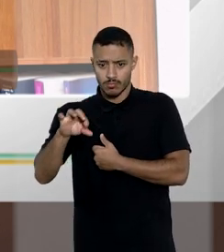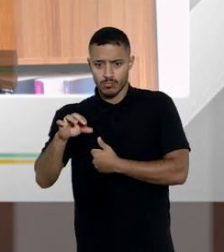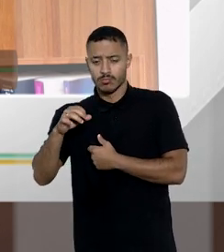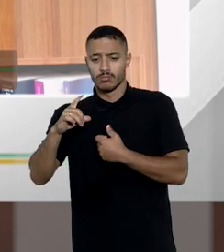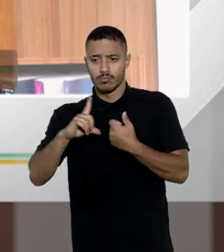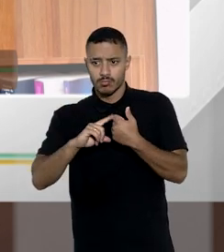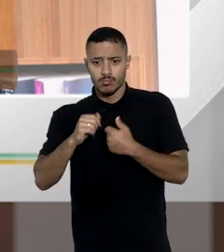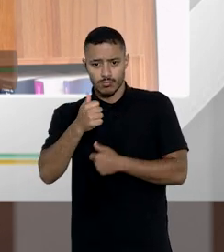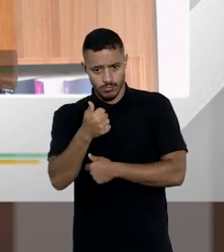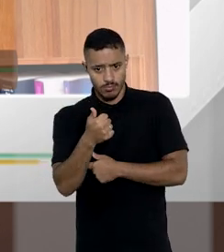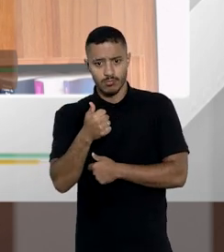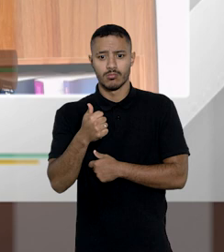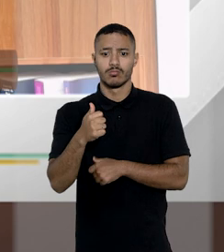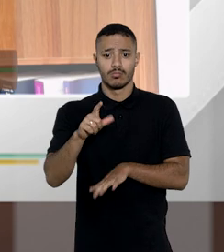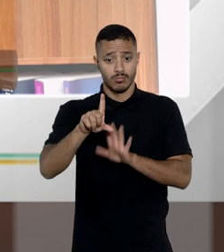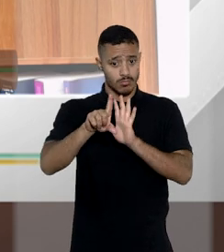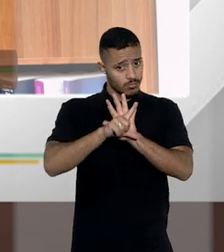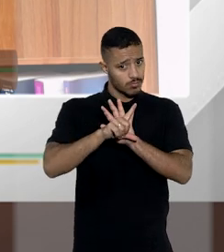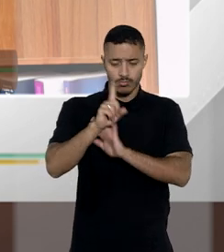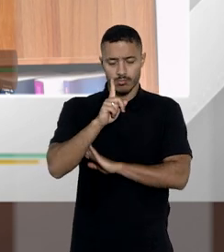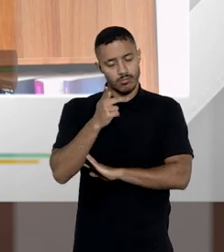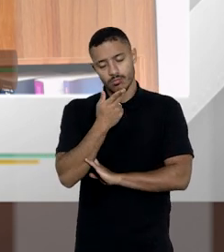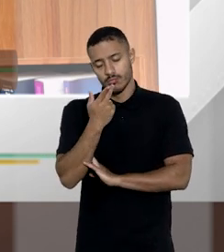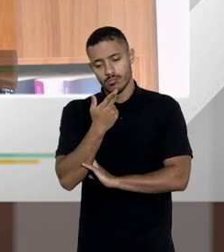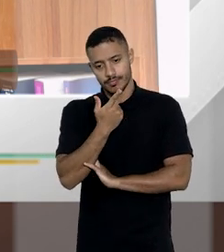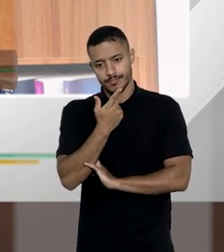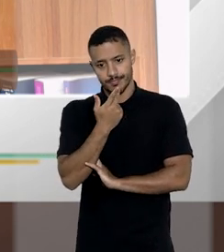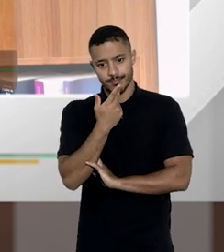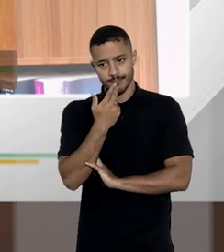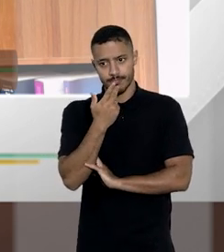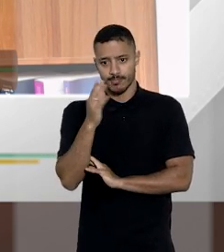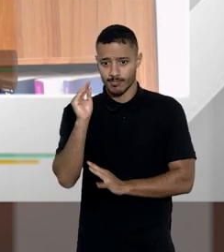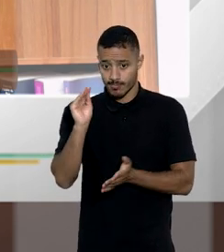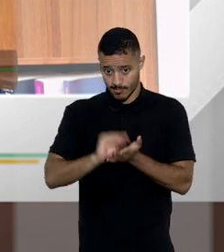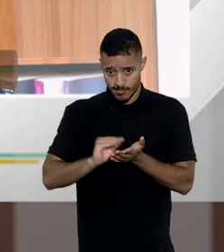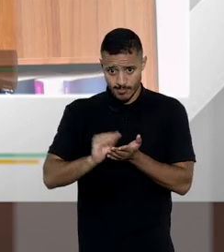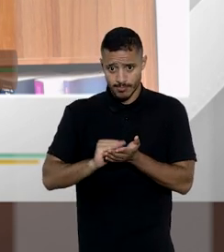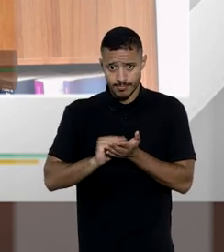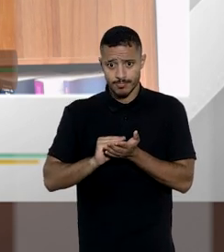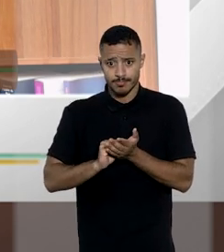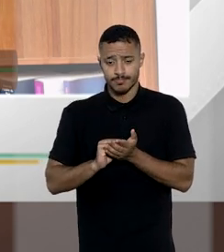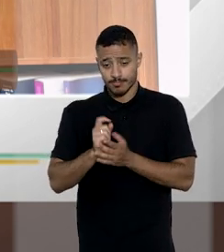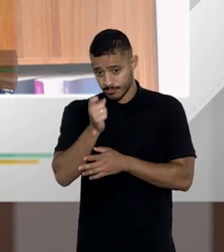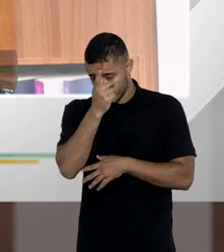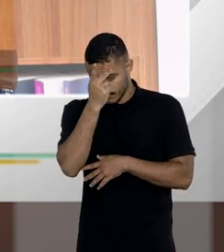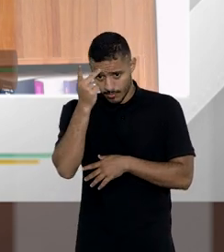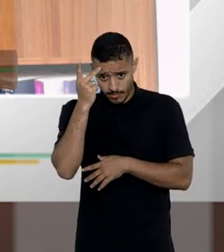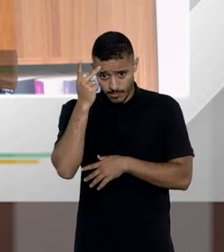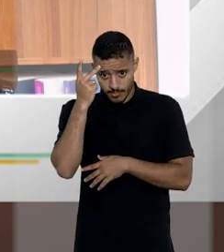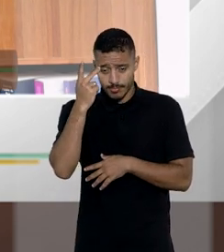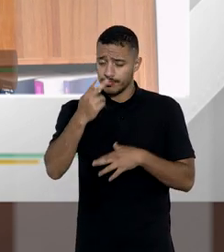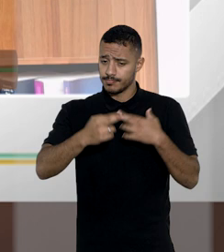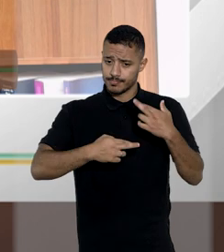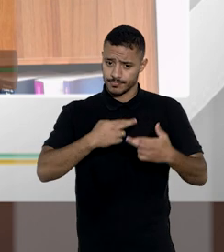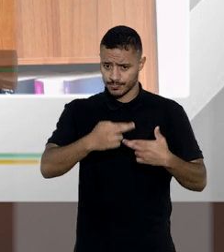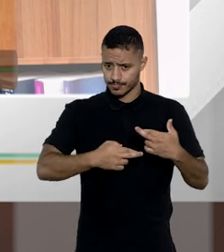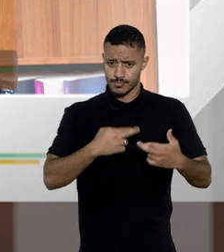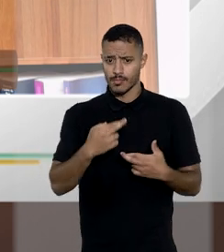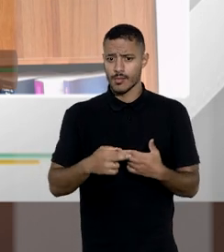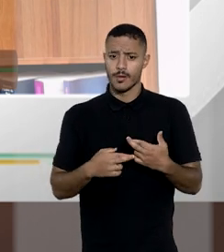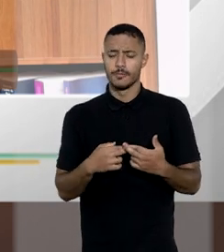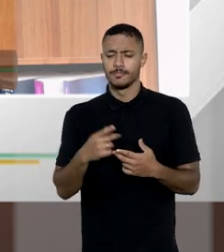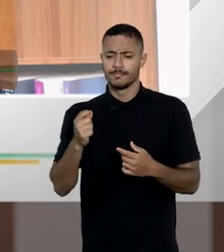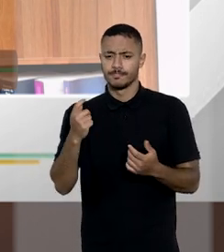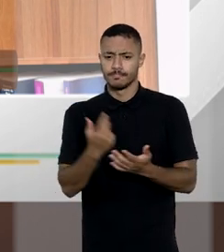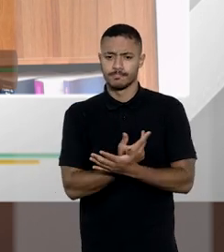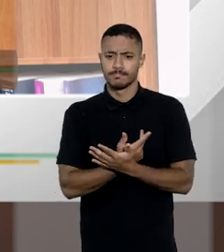inciso I o legislador não mencionou a exclusão dessas pessoas neste relacionamento